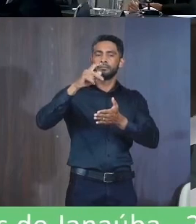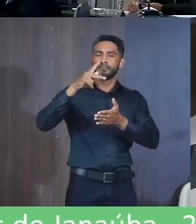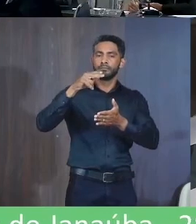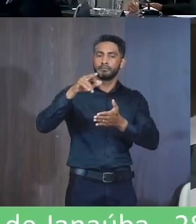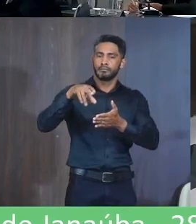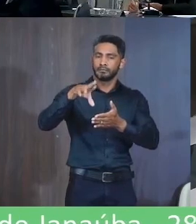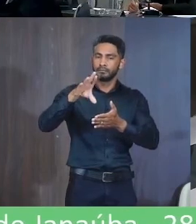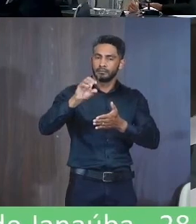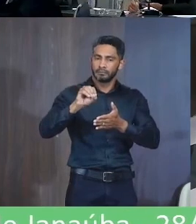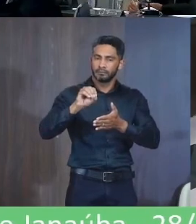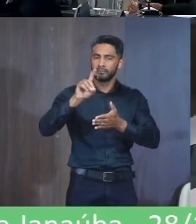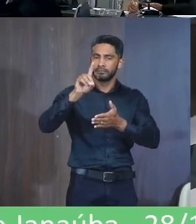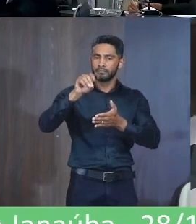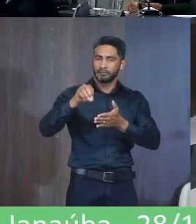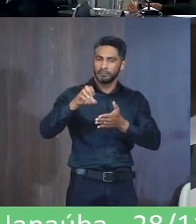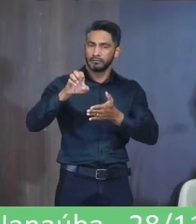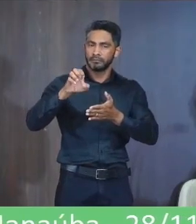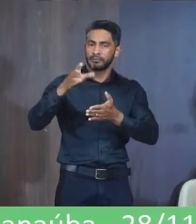Obrigado Colega